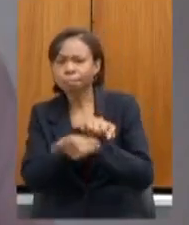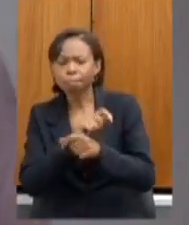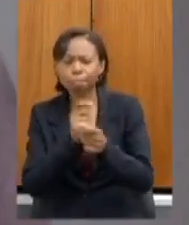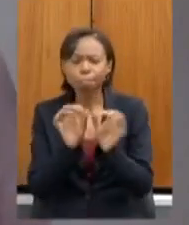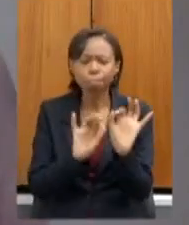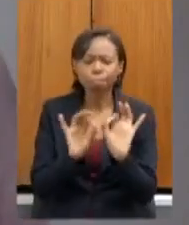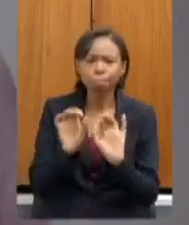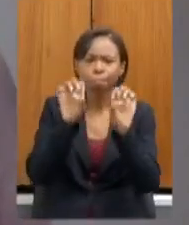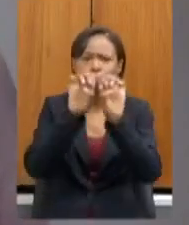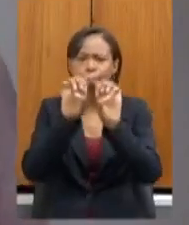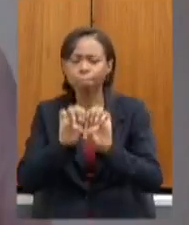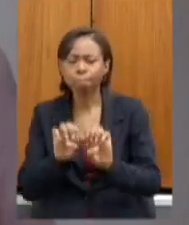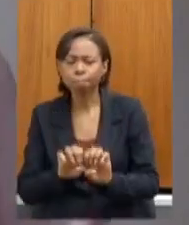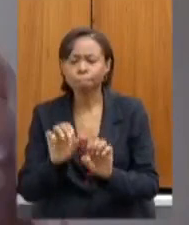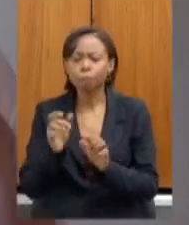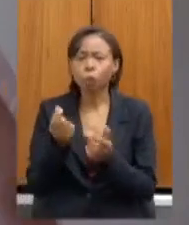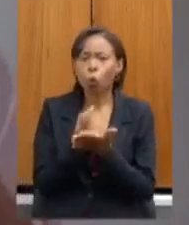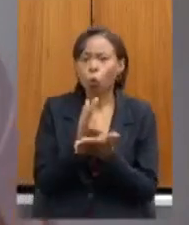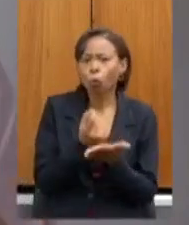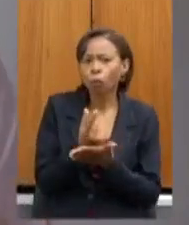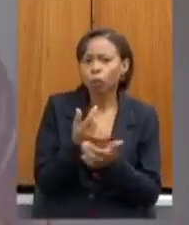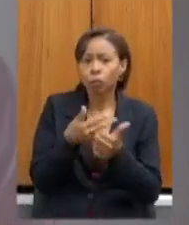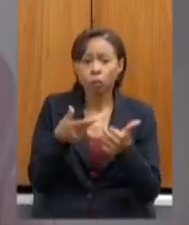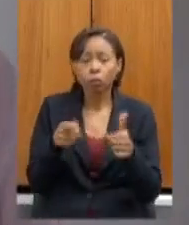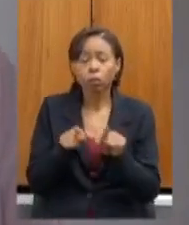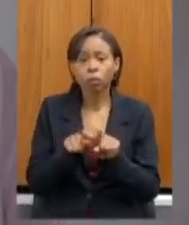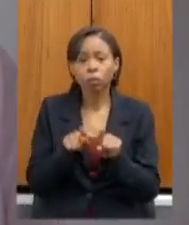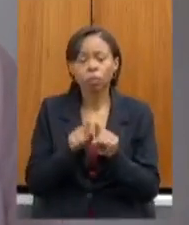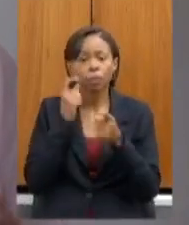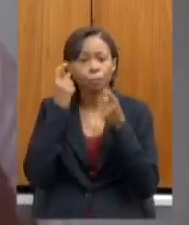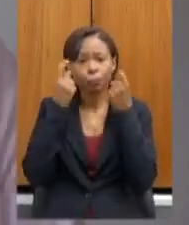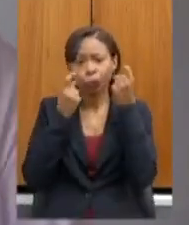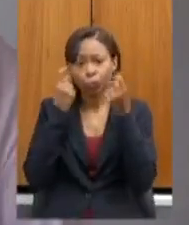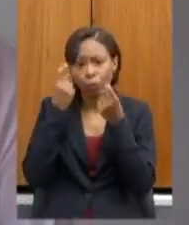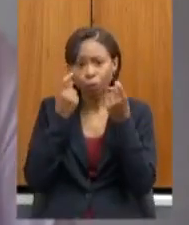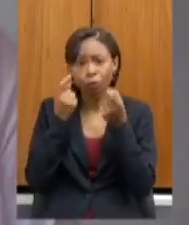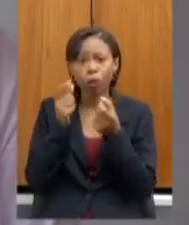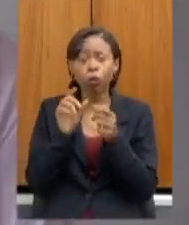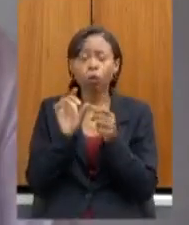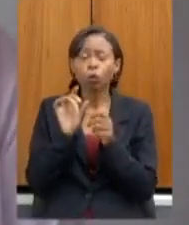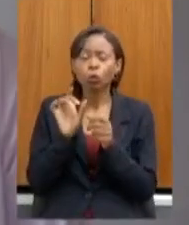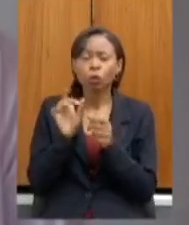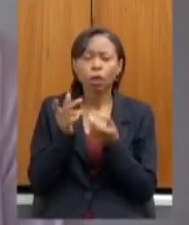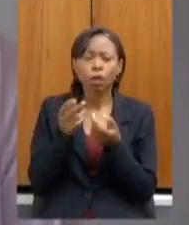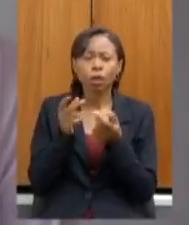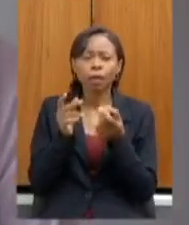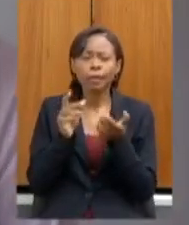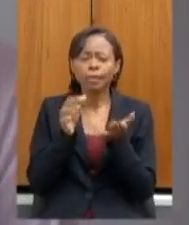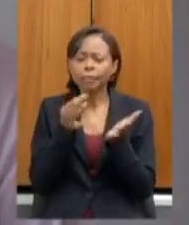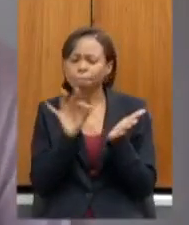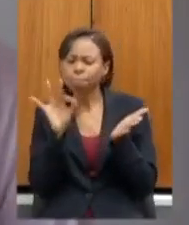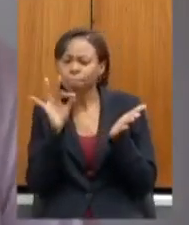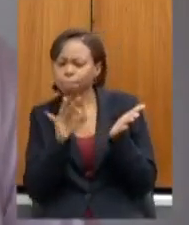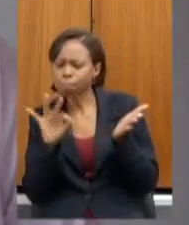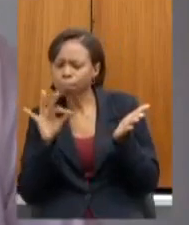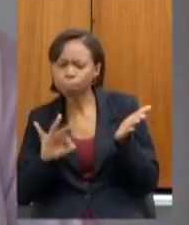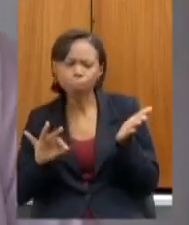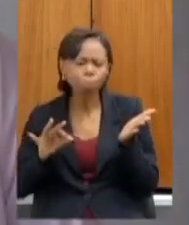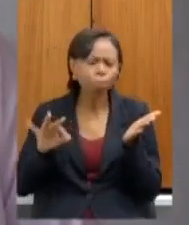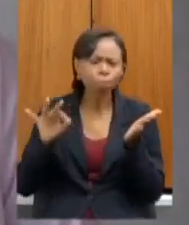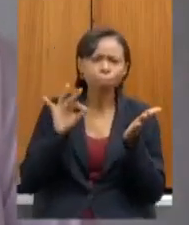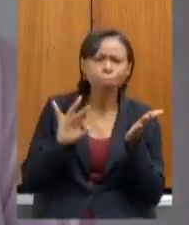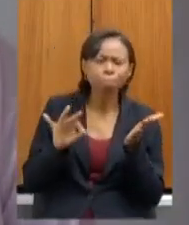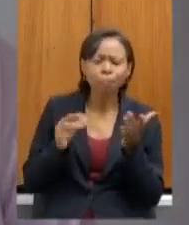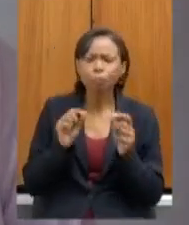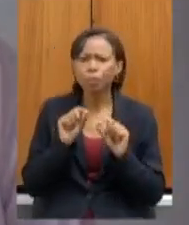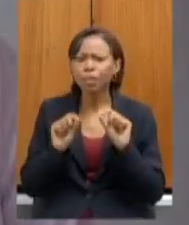as aquisições necessárias a preocupação minuciosa também na realização desse checklist deputado que viabilizasse que desse a